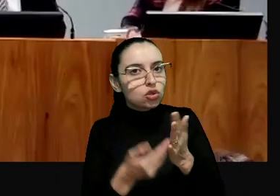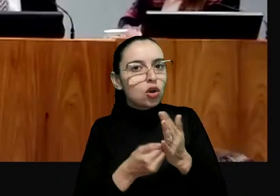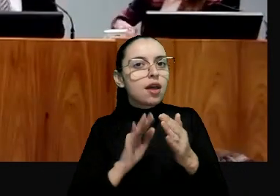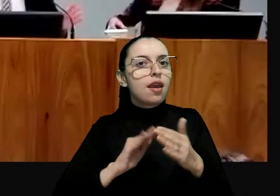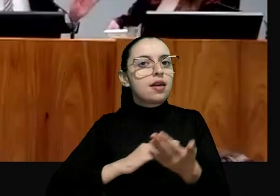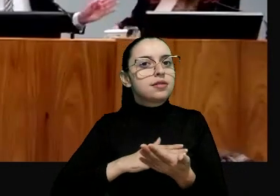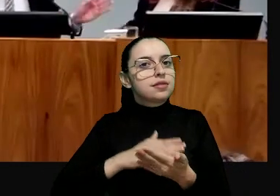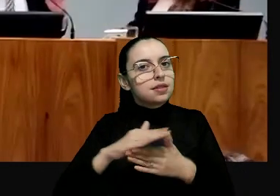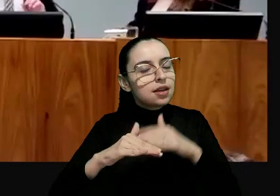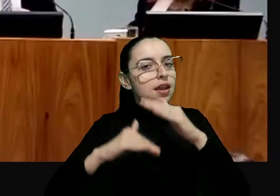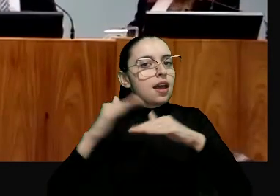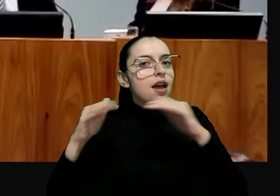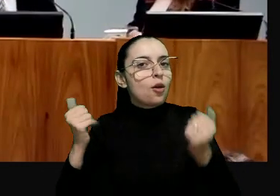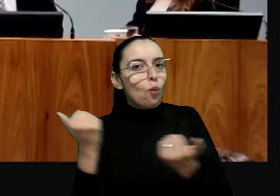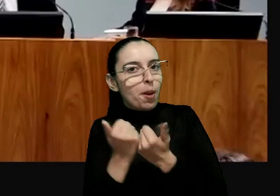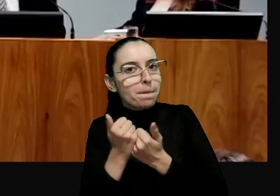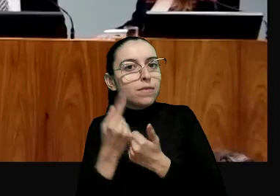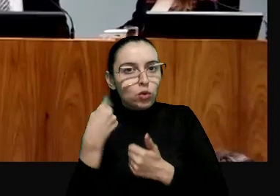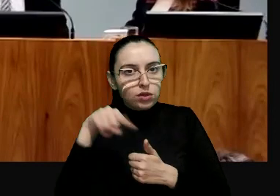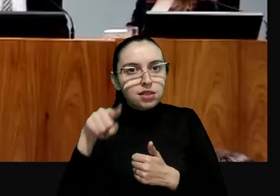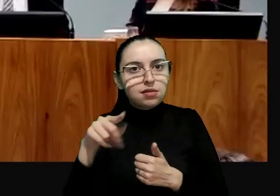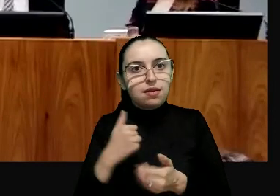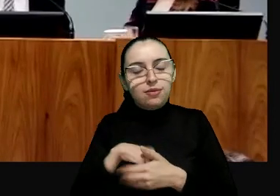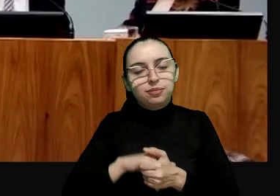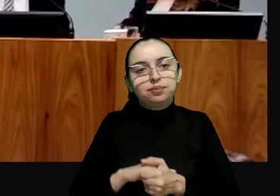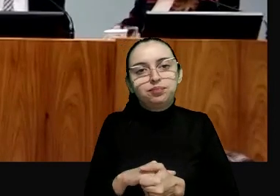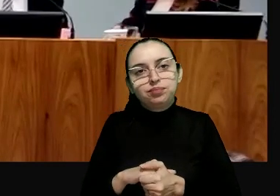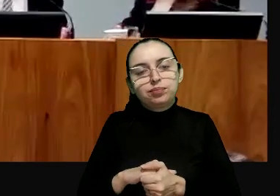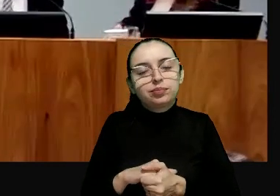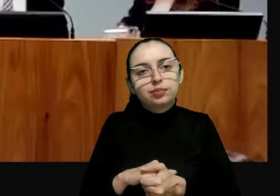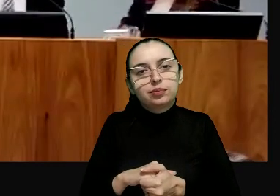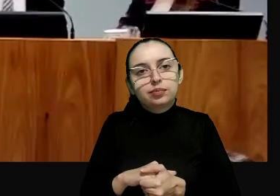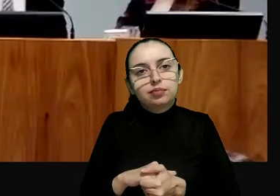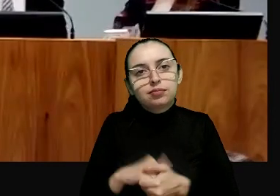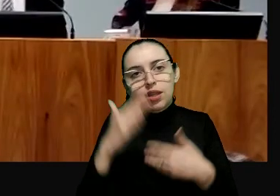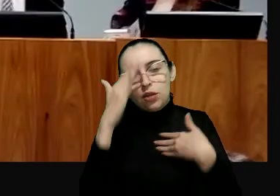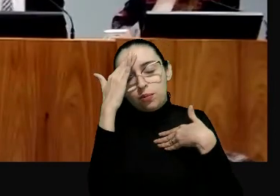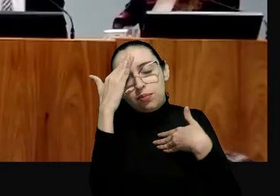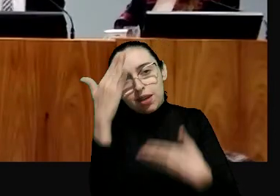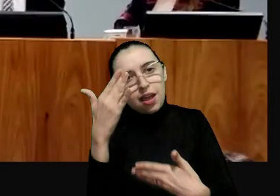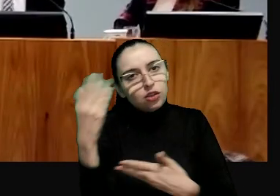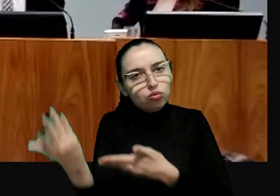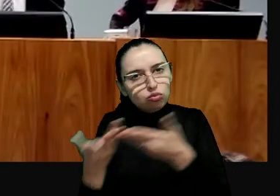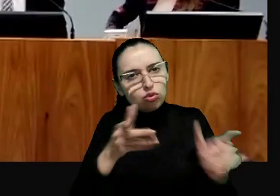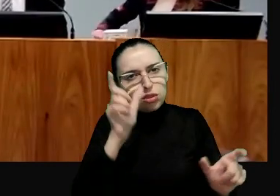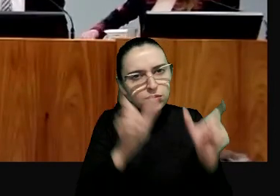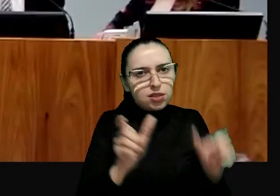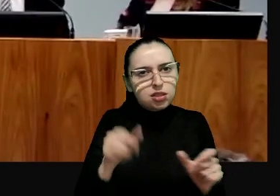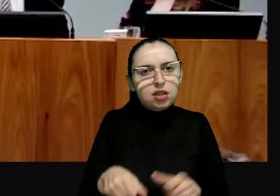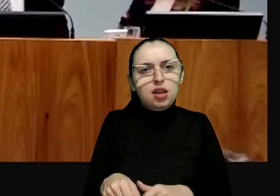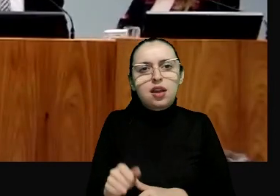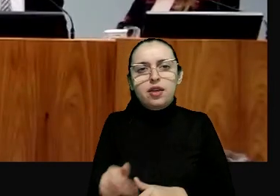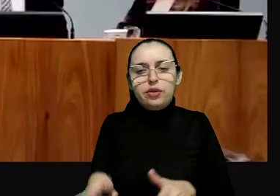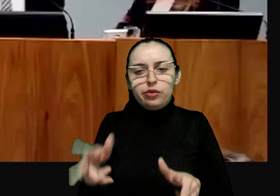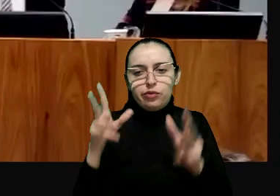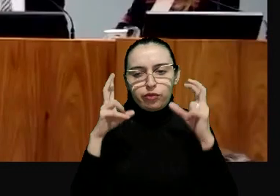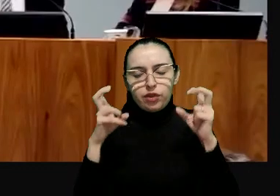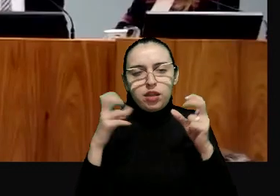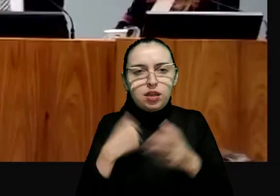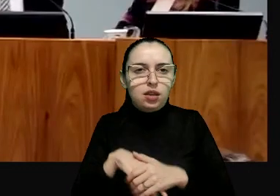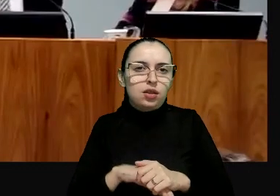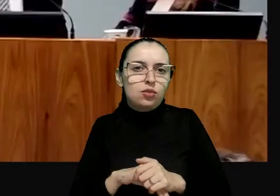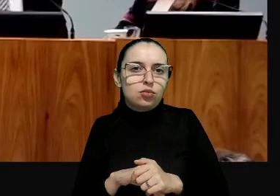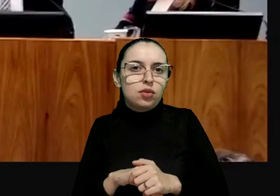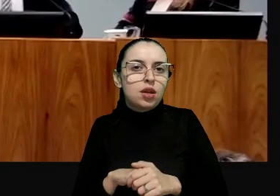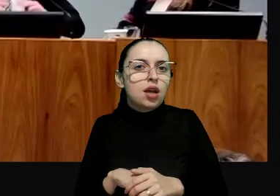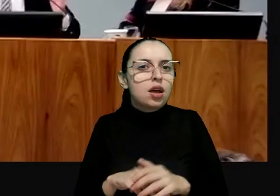avançará nisso e com a sua colaboração. Enfim, muitíssimo obrigado a todos e a todos que nos assistiram, ao